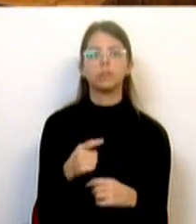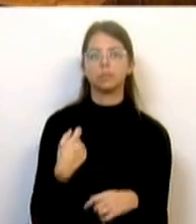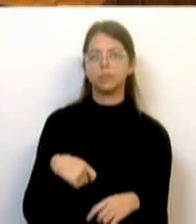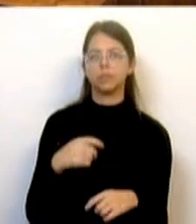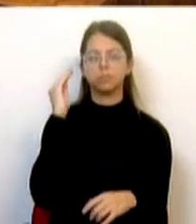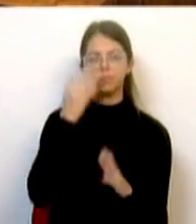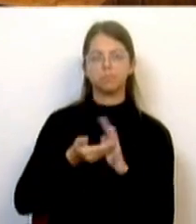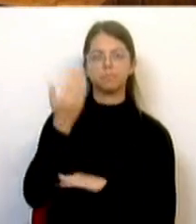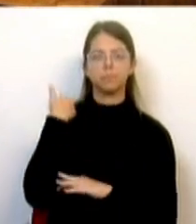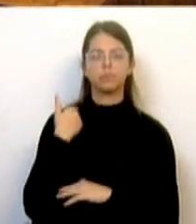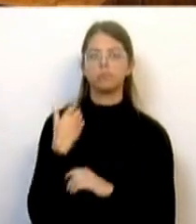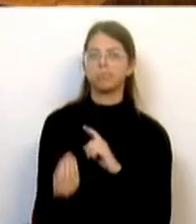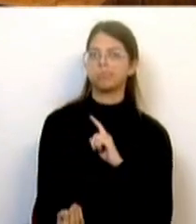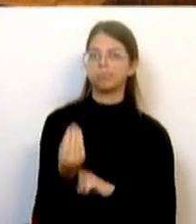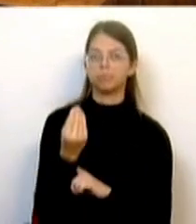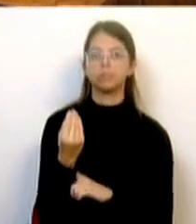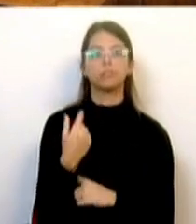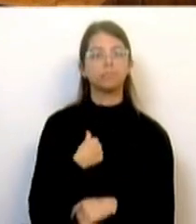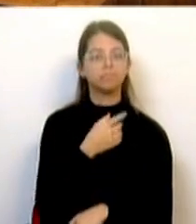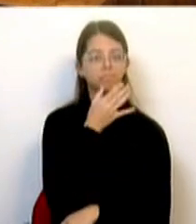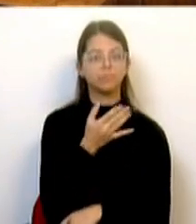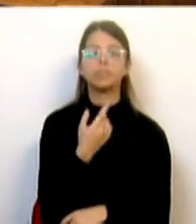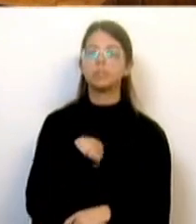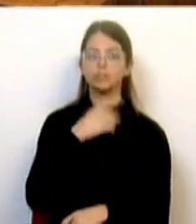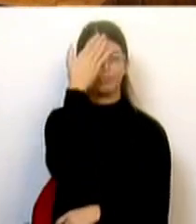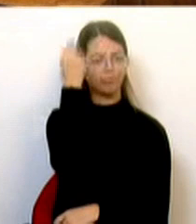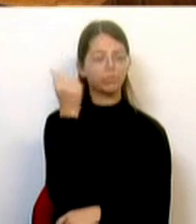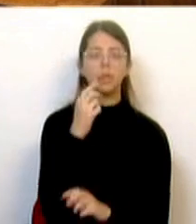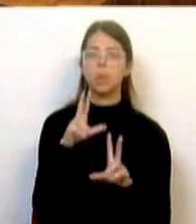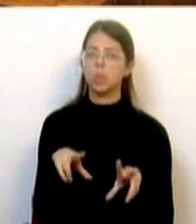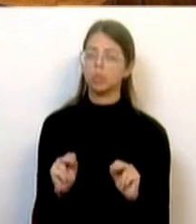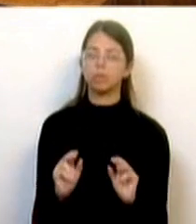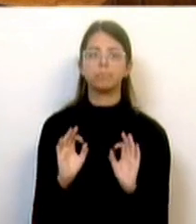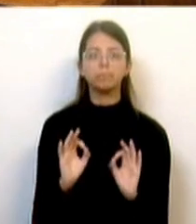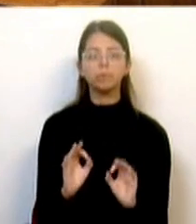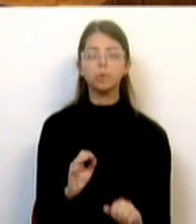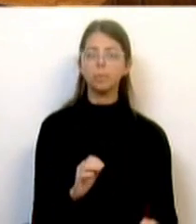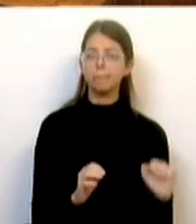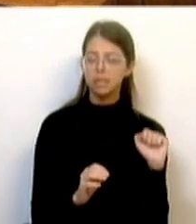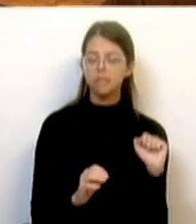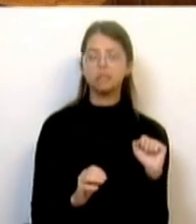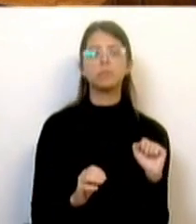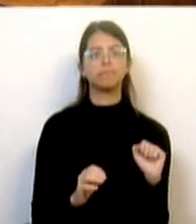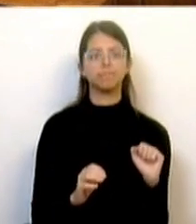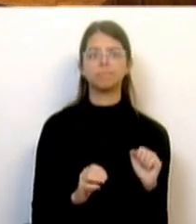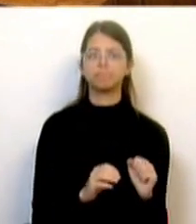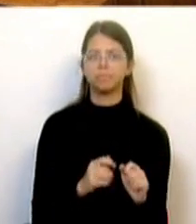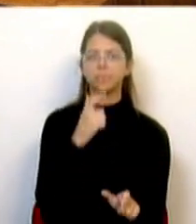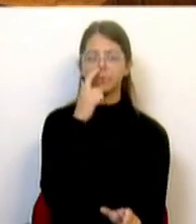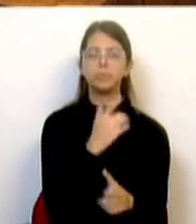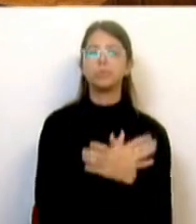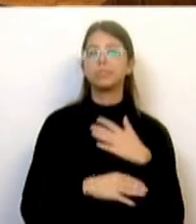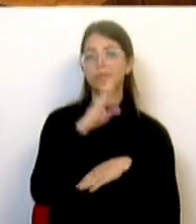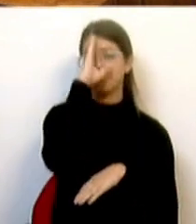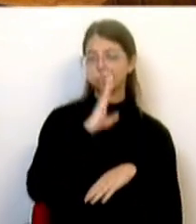das exceções. E eu diria que nunca devemos esquecer. O Partido Socialista tem estado ao lado dos deficientes